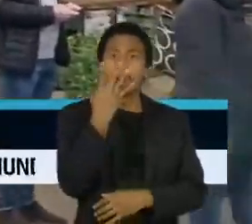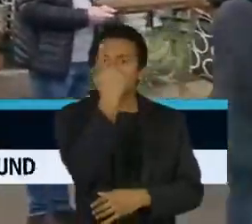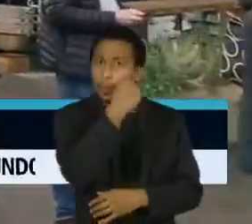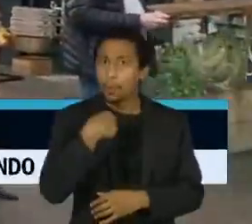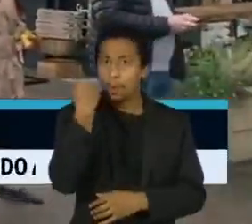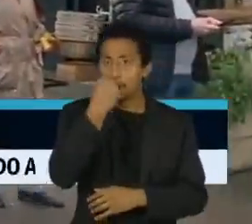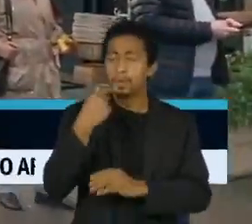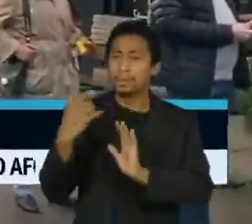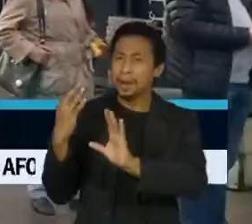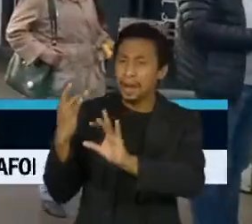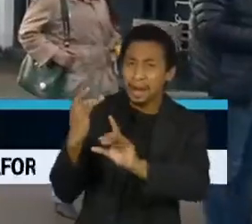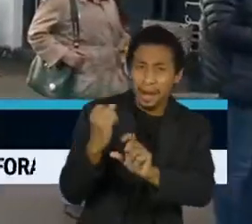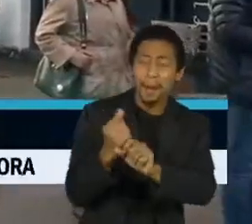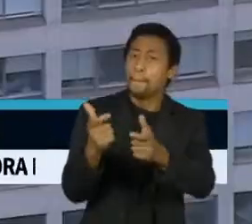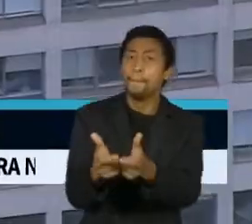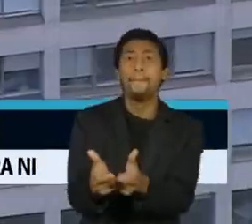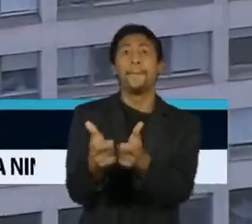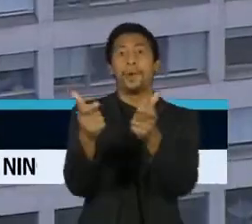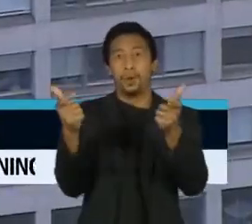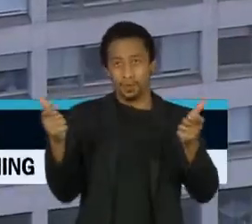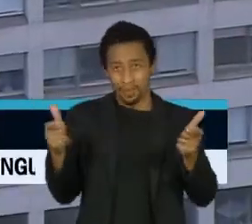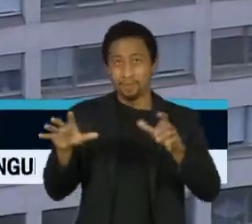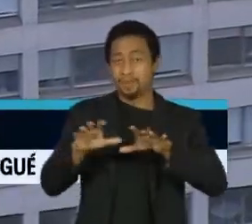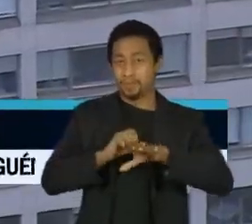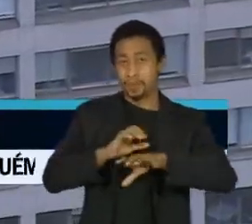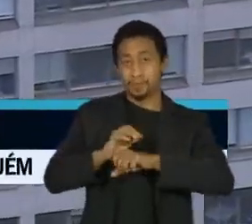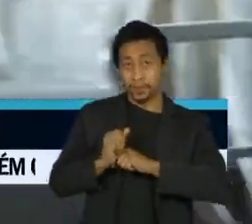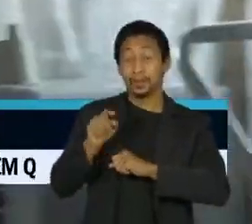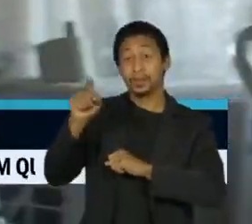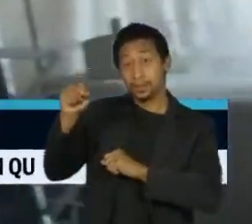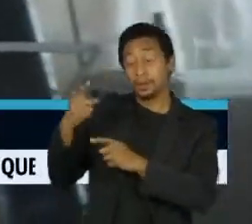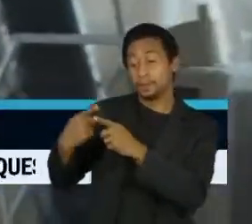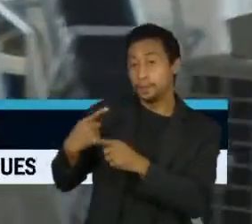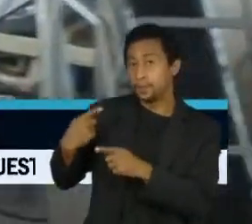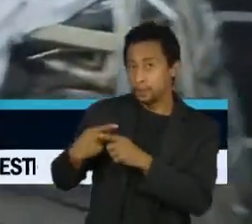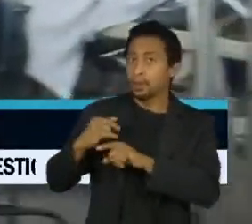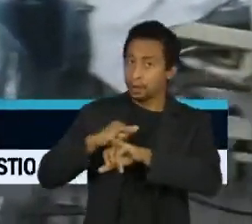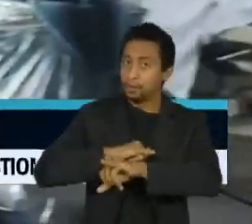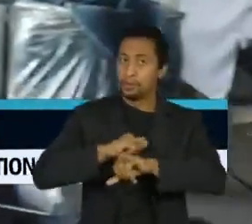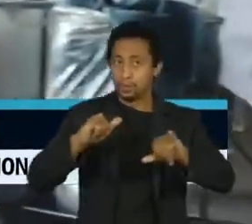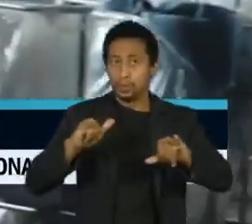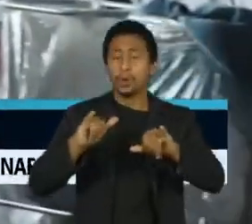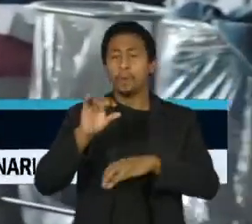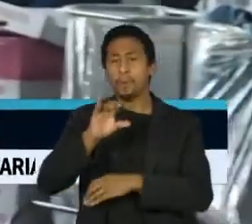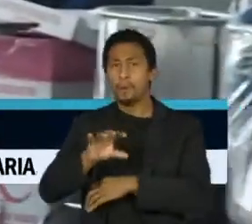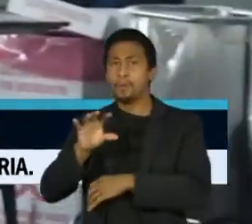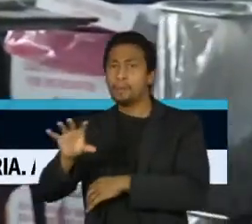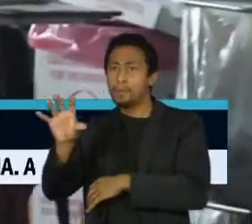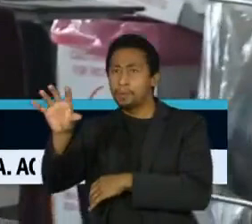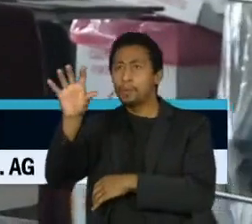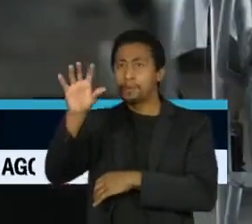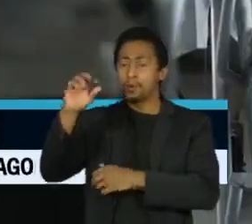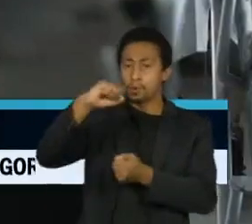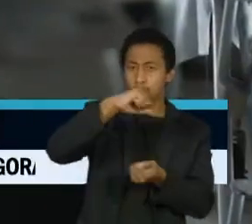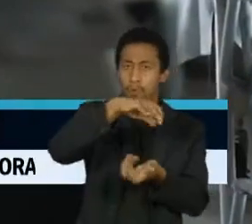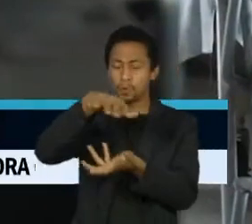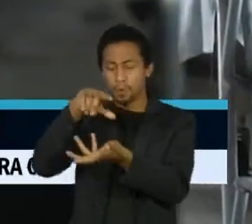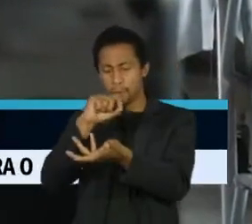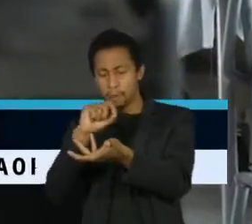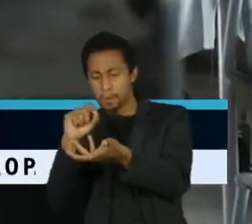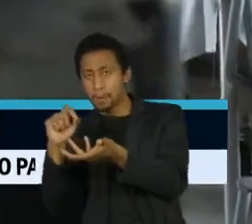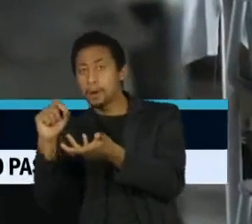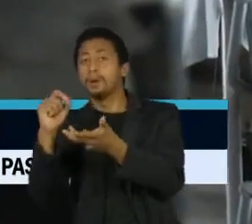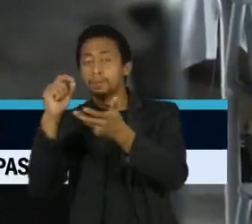deve responder pela maioria dos casos, segundo o governo britânico. Todos os continentes já confirmaram a presença da variante